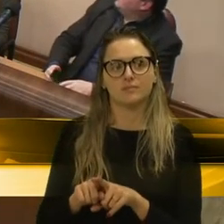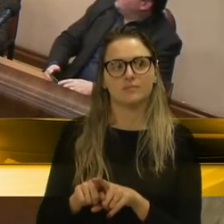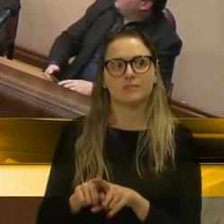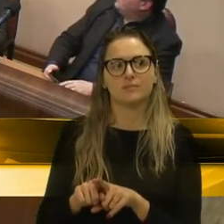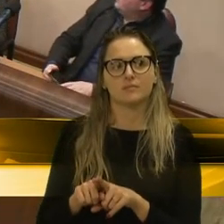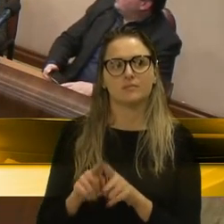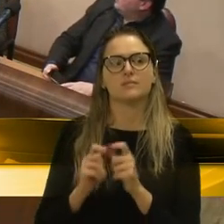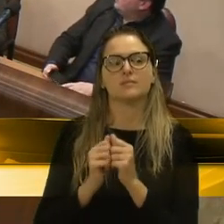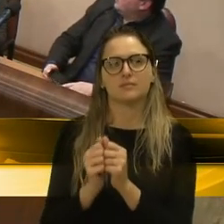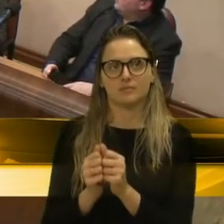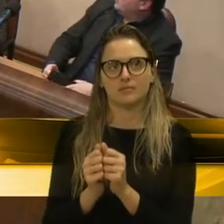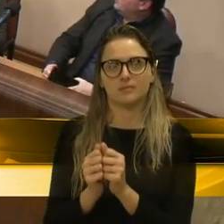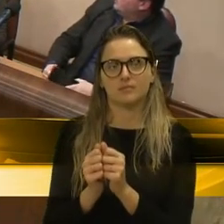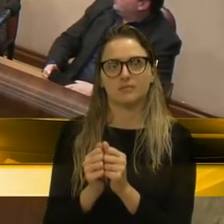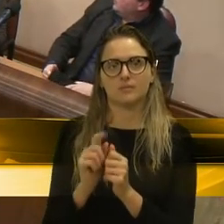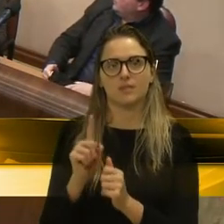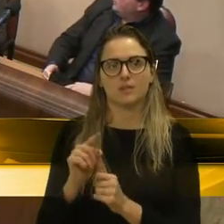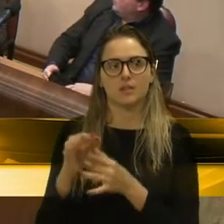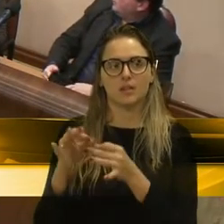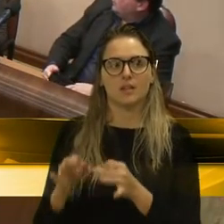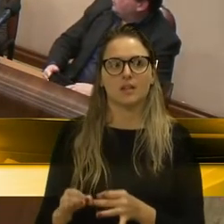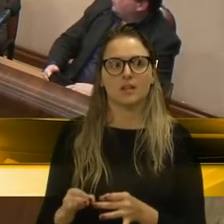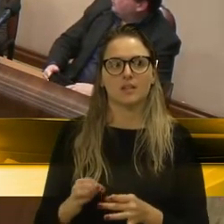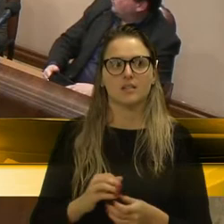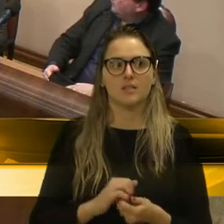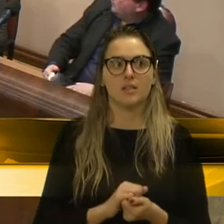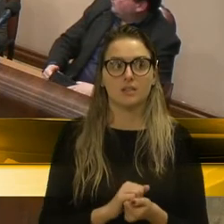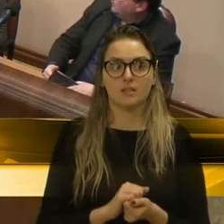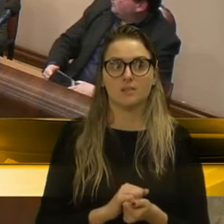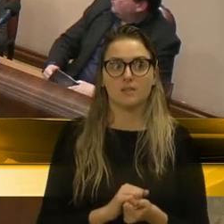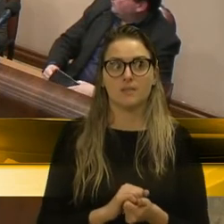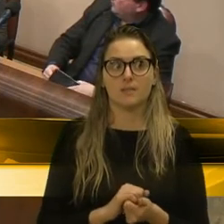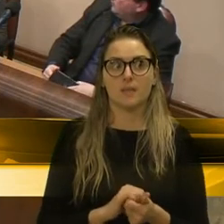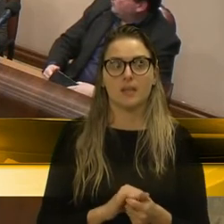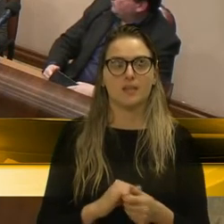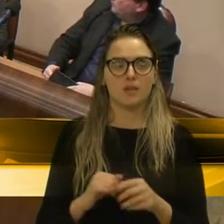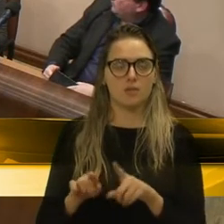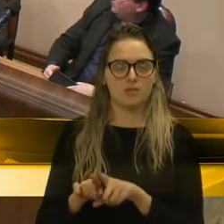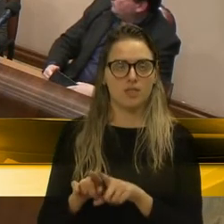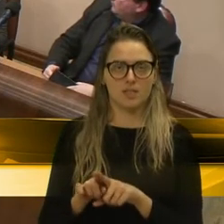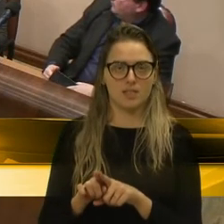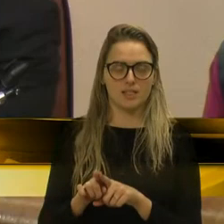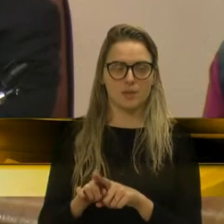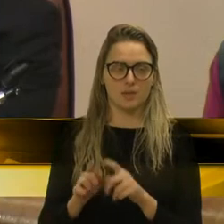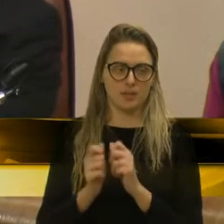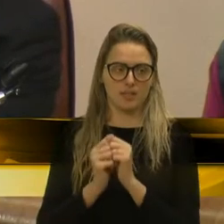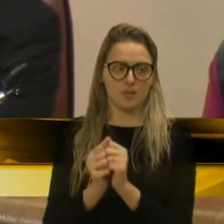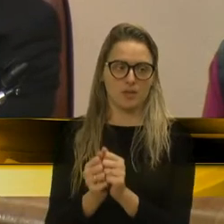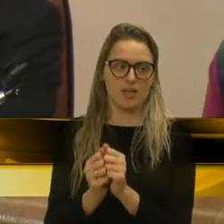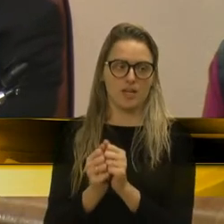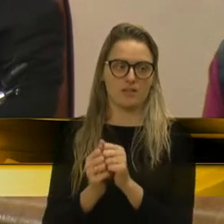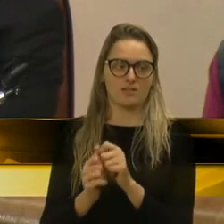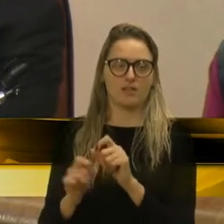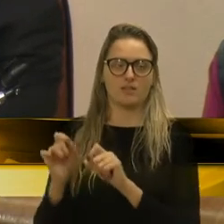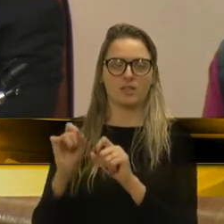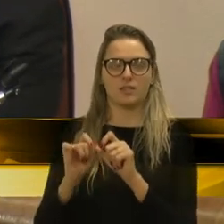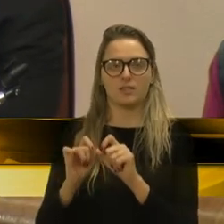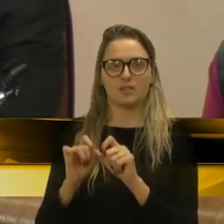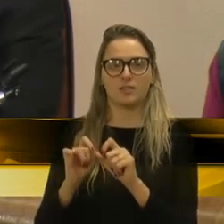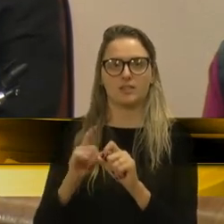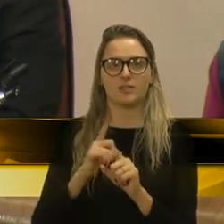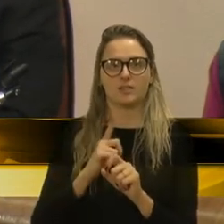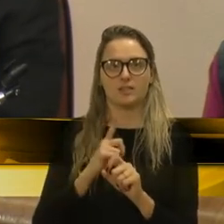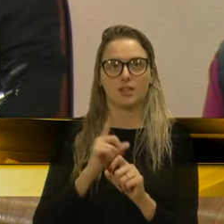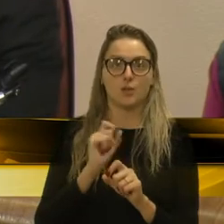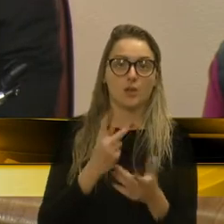certo mesmo que ninguém esteja fazendo. Eu adoro essa frase. Serve muito bem para as explicações do governo para as coisas que não andam. Quer dizer, é